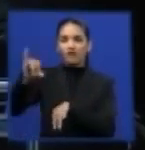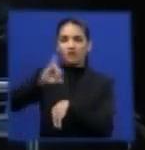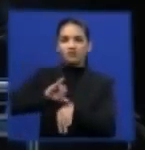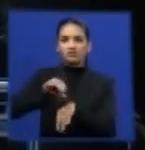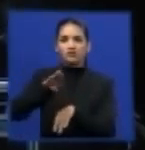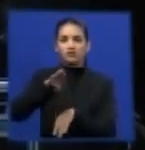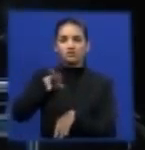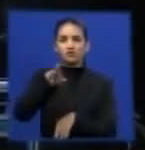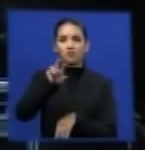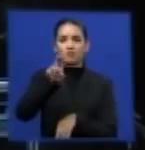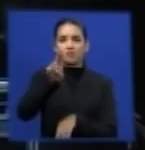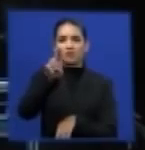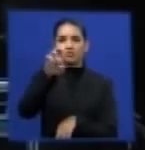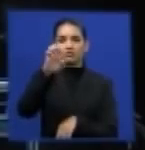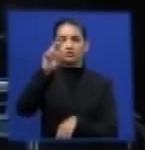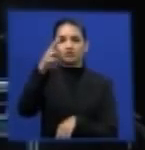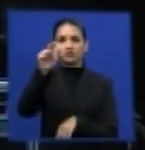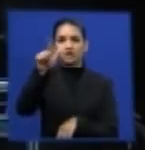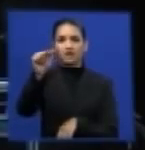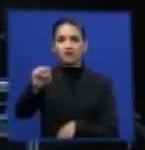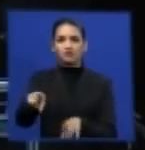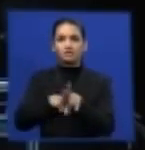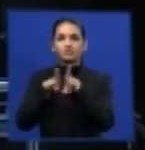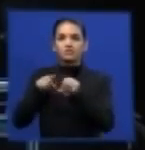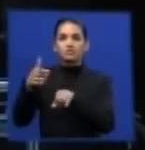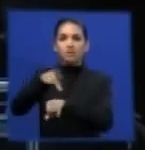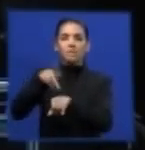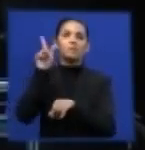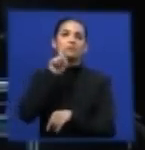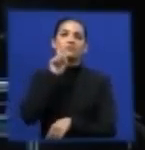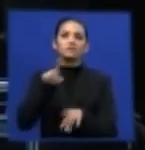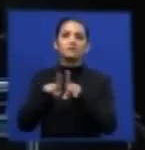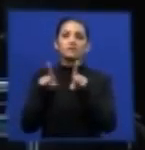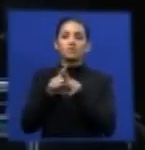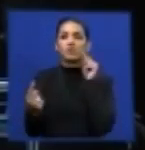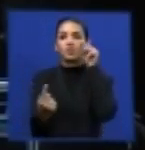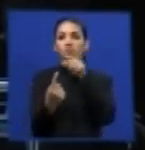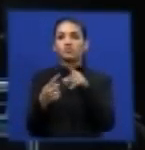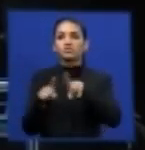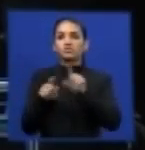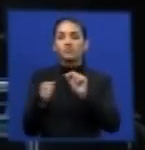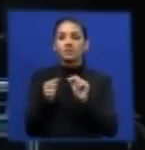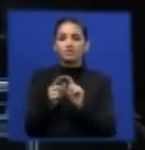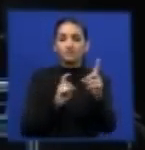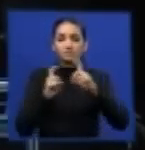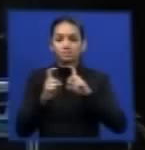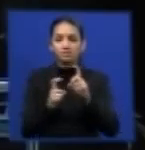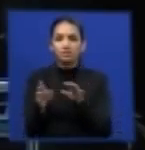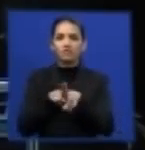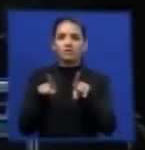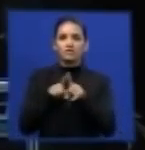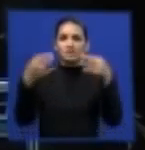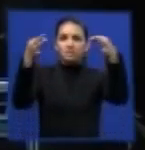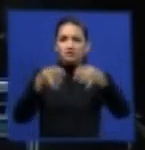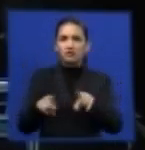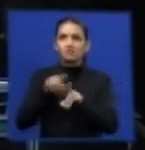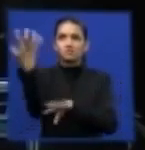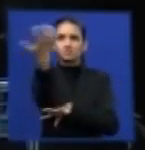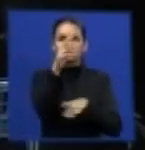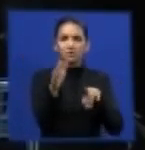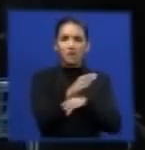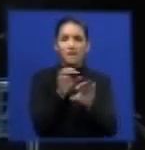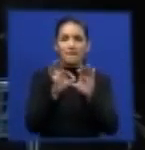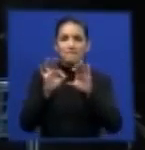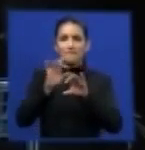cuja missão dessa associação é promover o correto gerenciamento econômico e ambiental de pneus em final de vida e